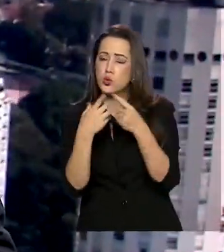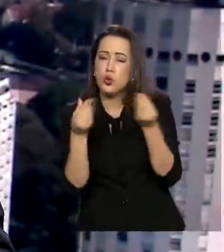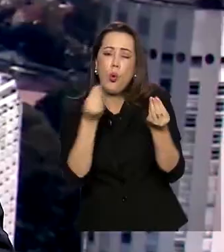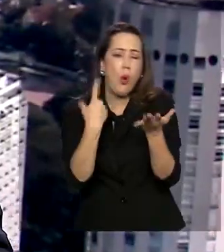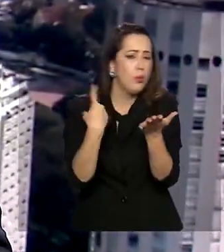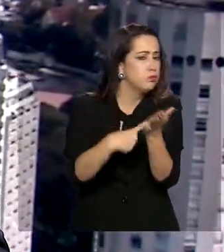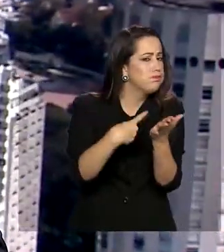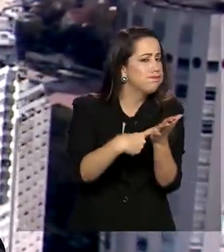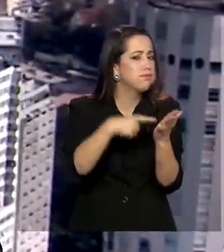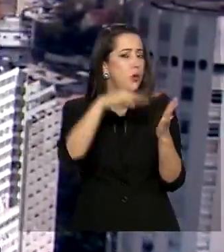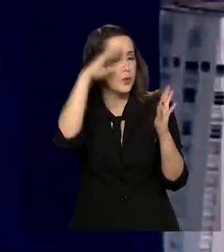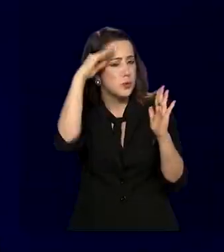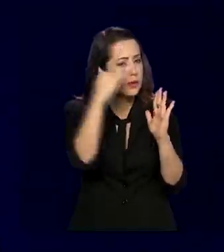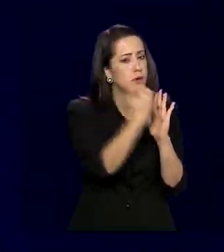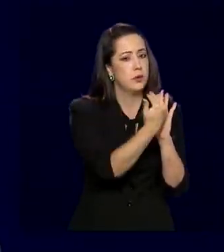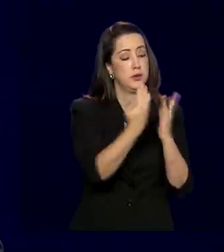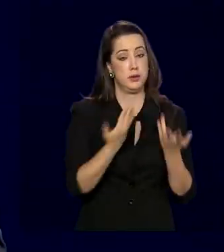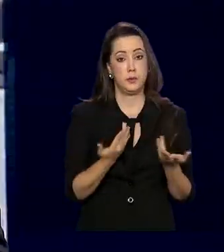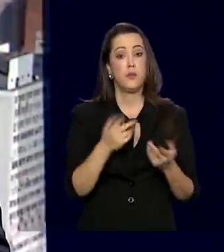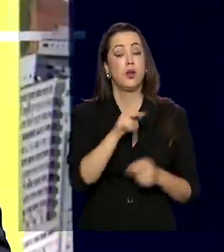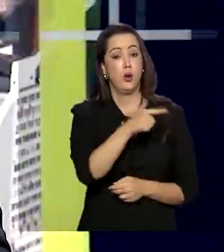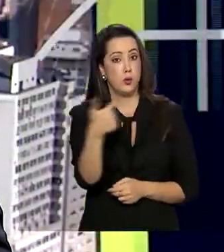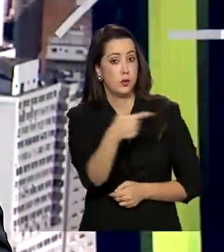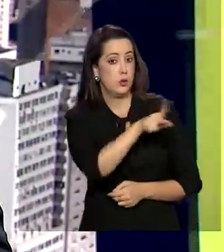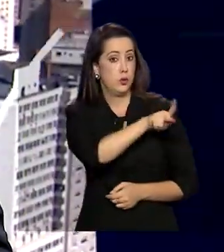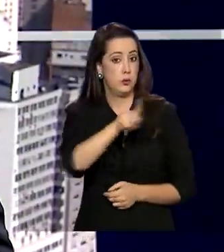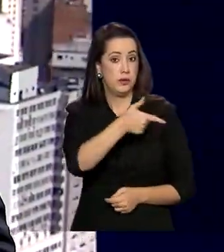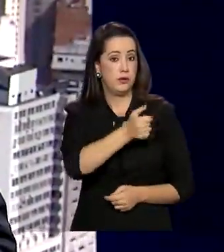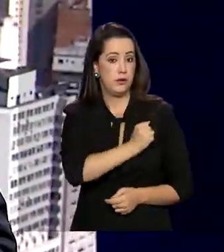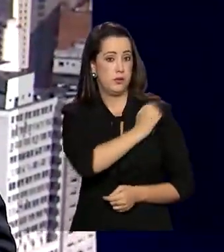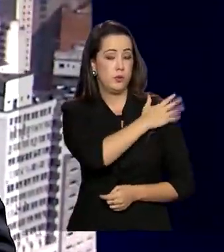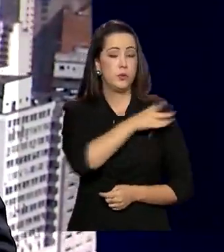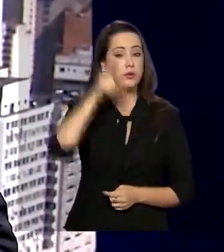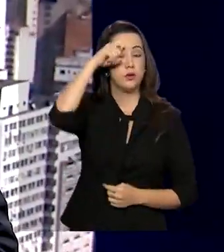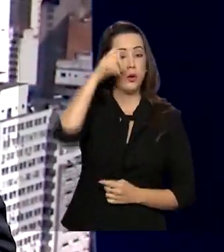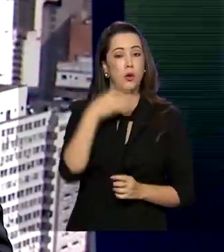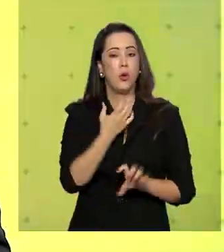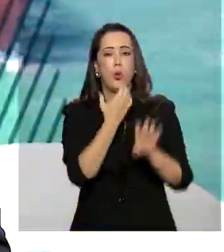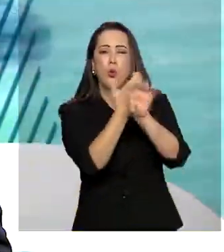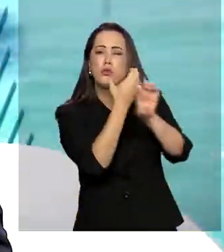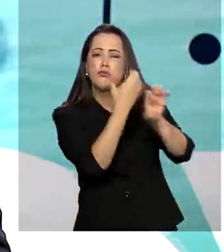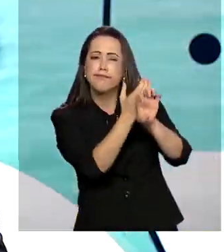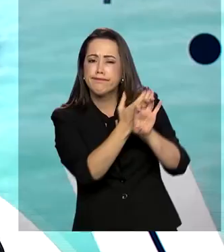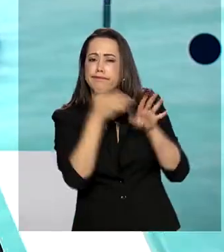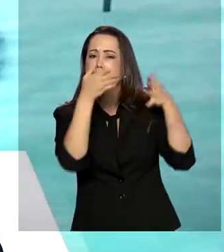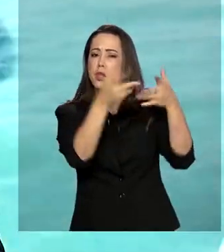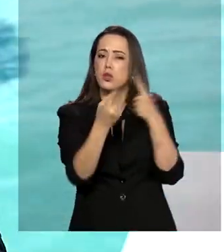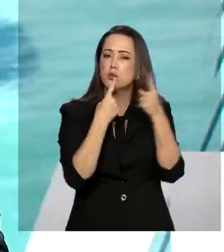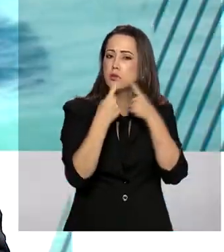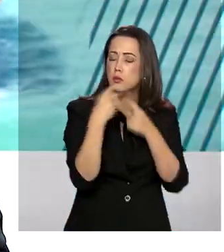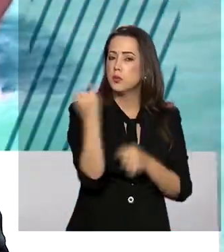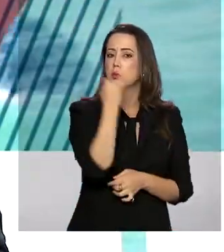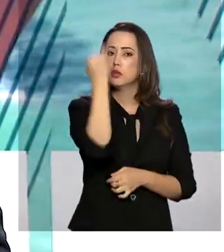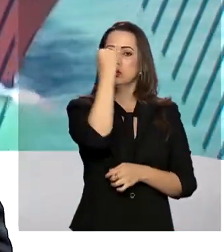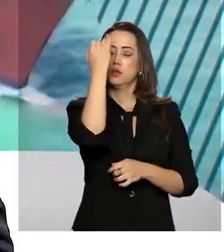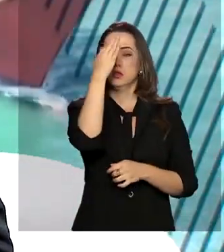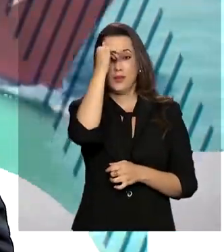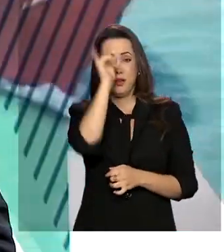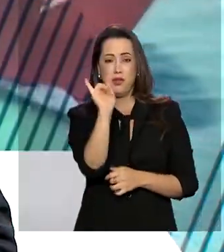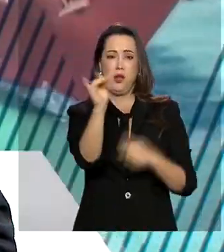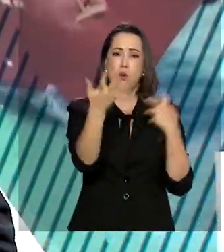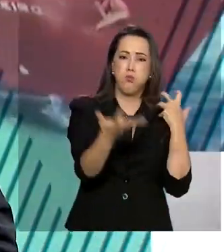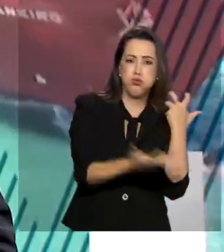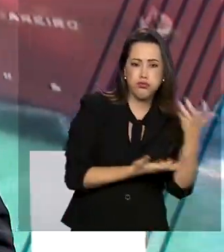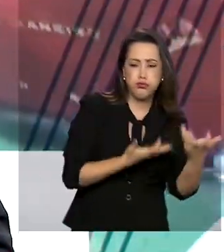O vice-presidente Hamilton Mourão participou do encontro virtual e destacou políticas de combate ao desmatamento e